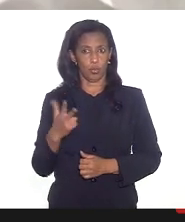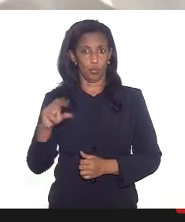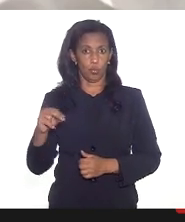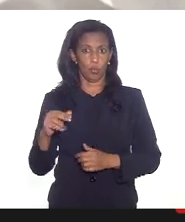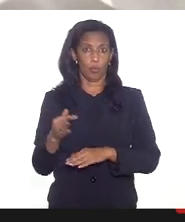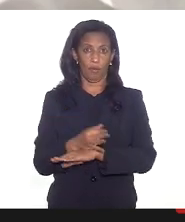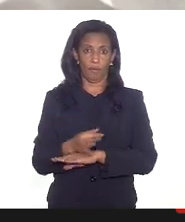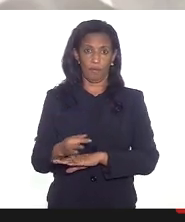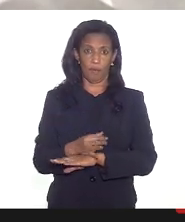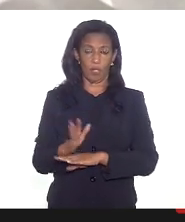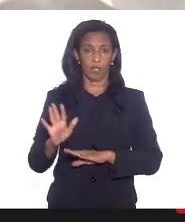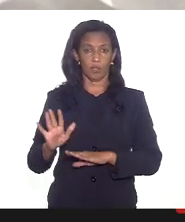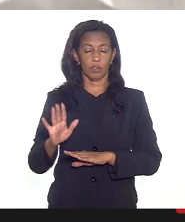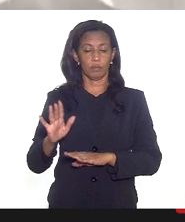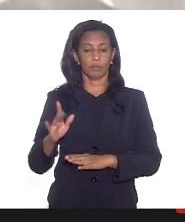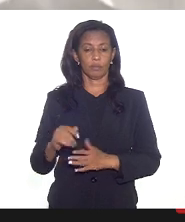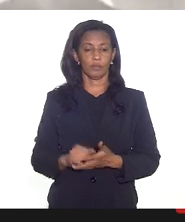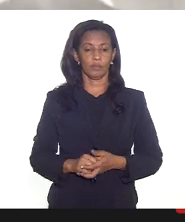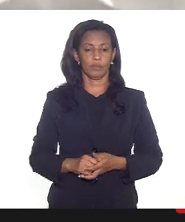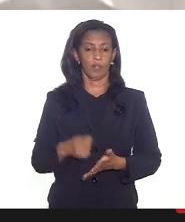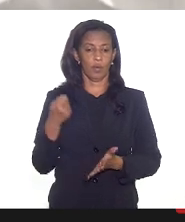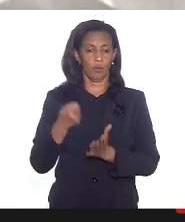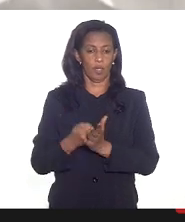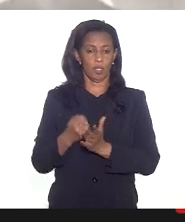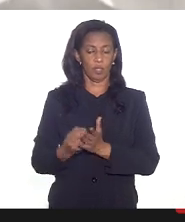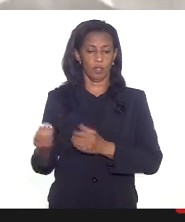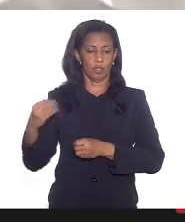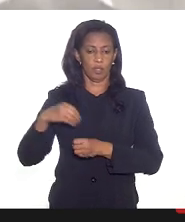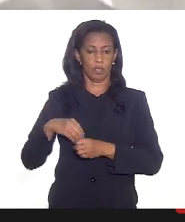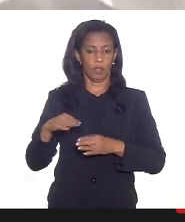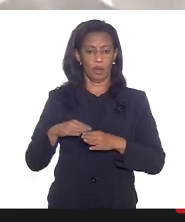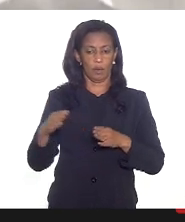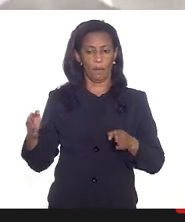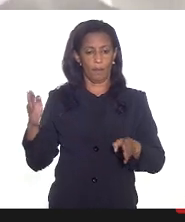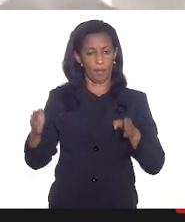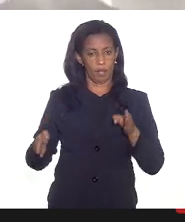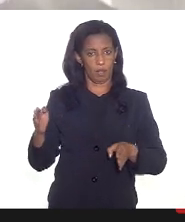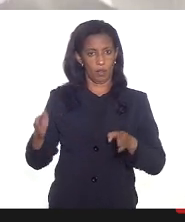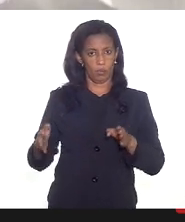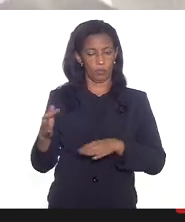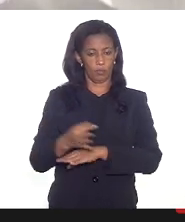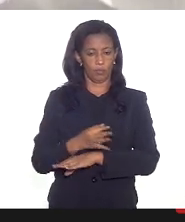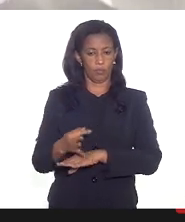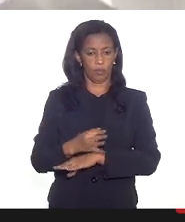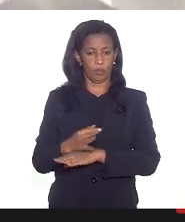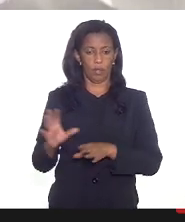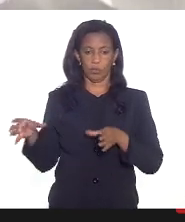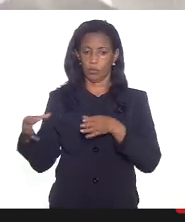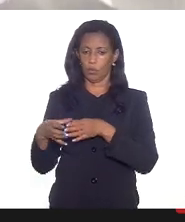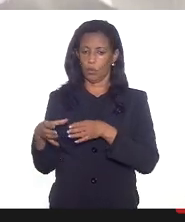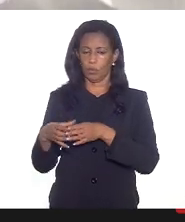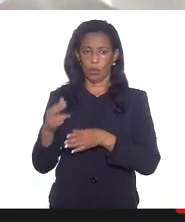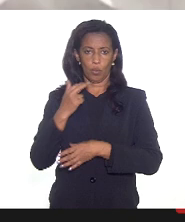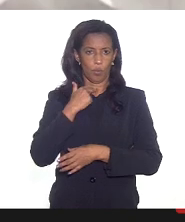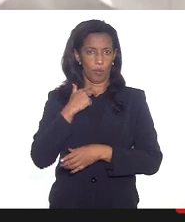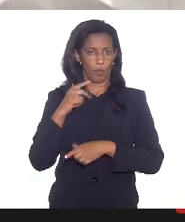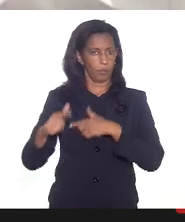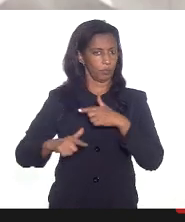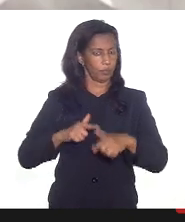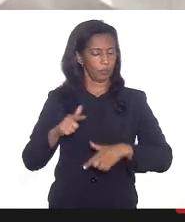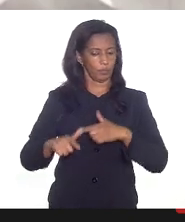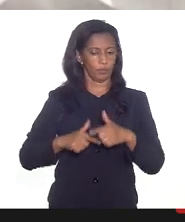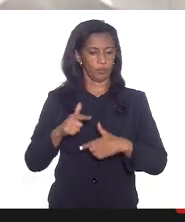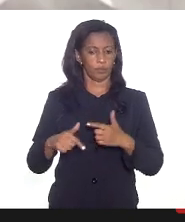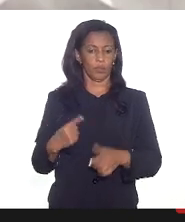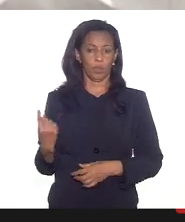recesso e há uma previsão em regimento interno que durante o recesso as comissões não podem funcionar